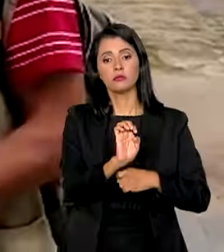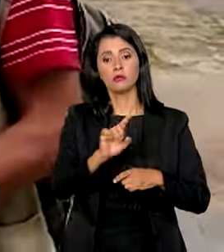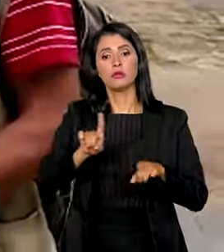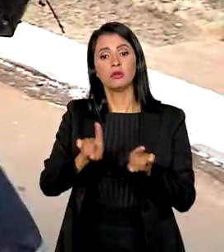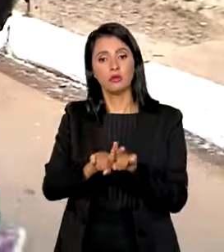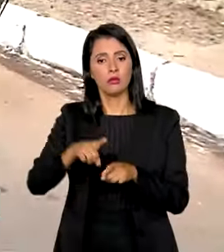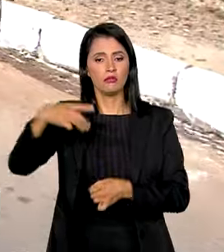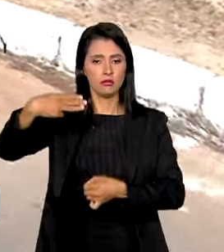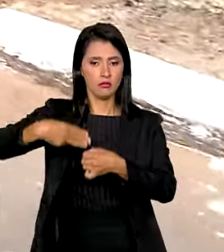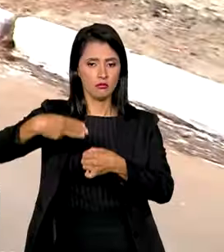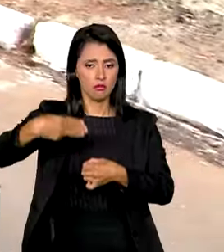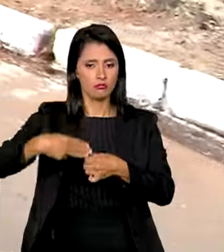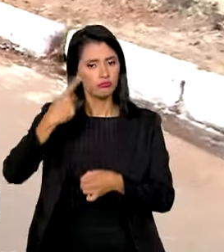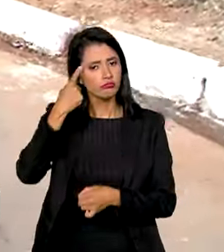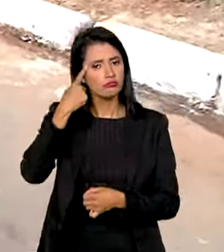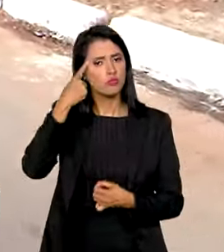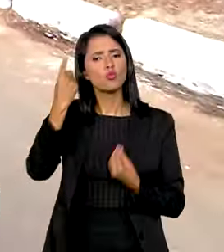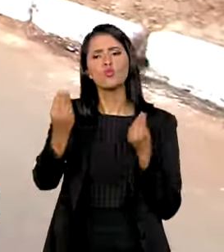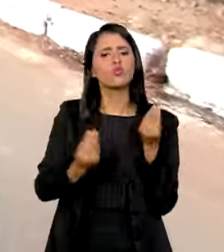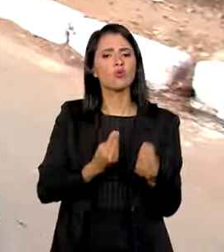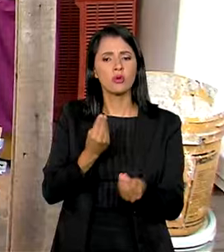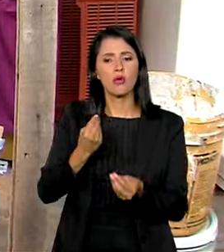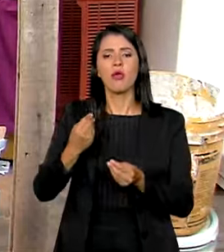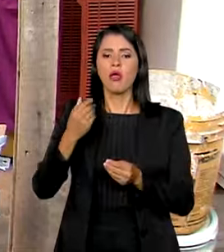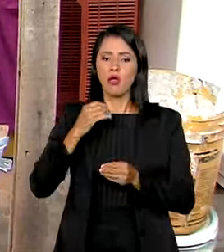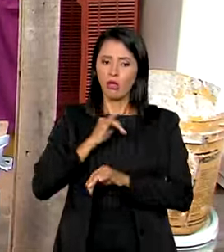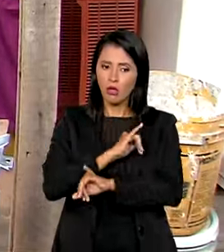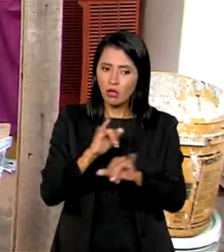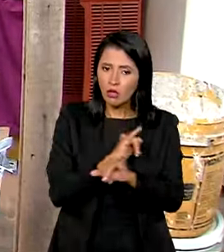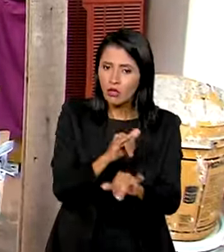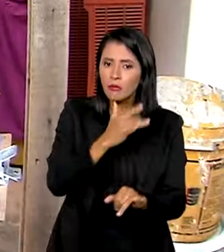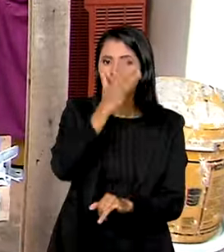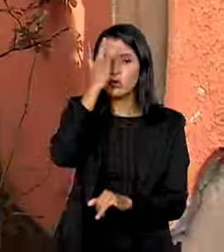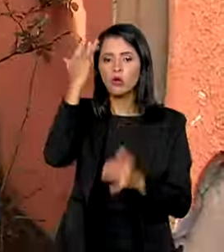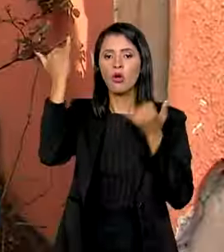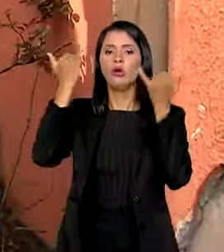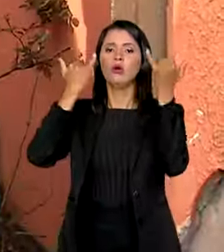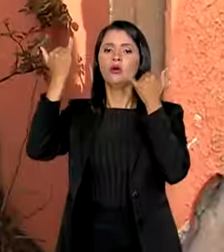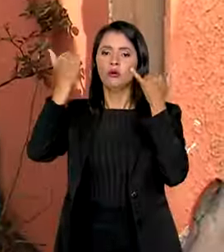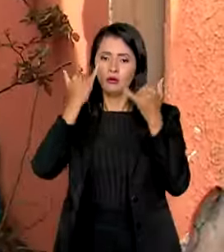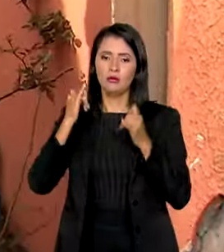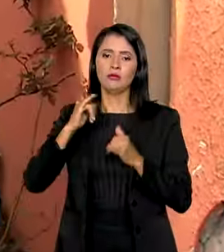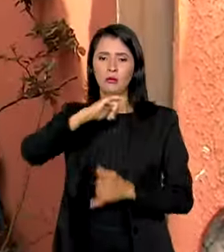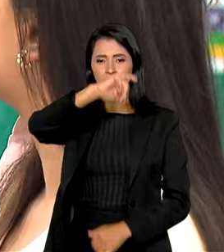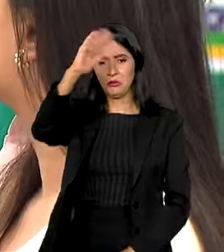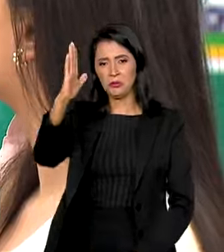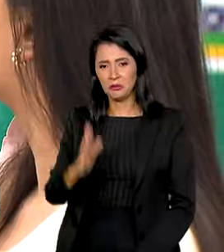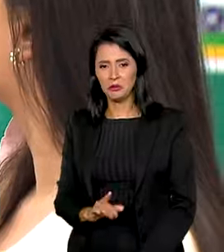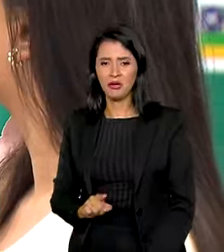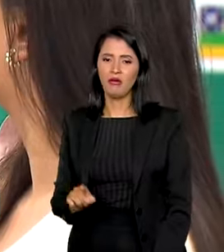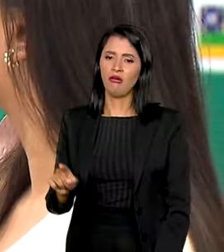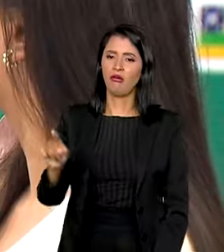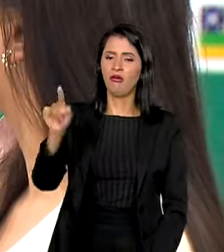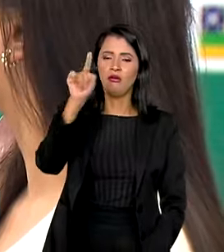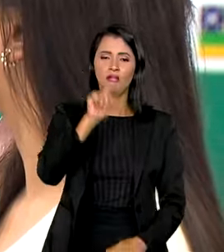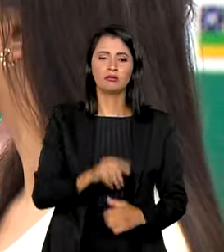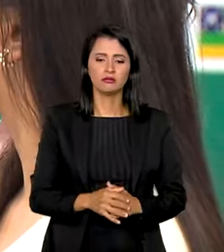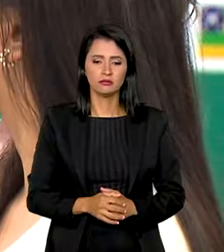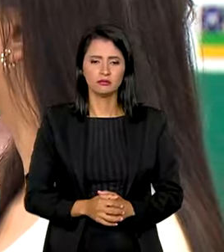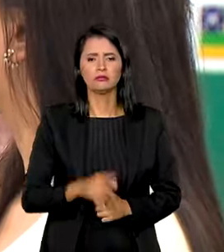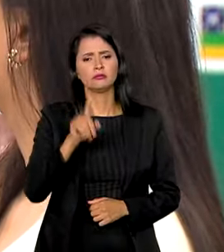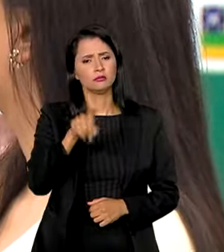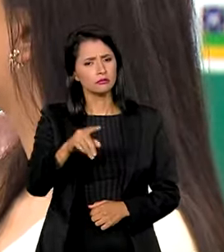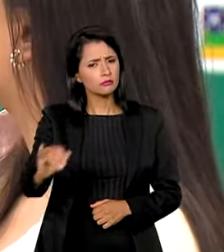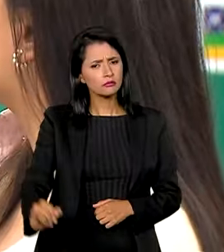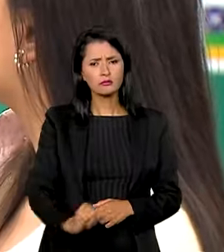municipais. A ideia é conscientizar o máximo de pessoas em todo o país. Um movimento muito importante do